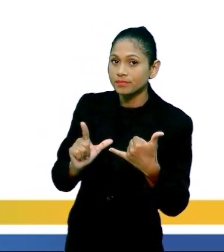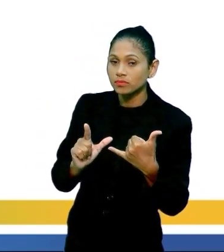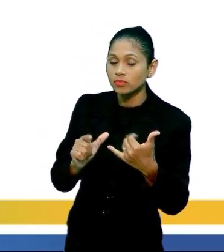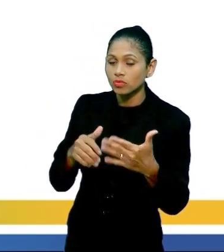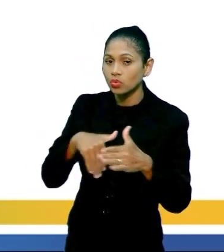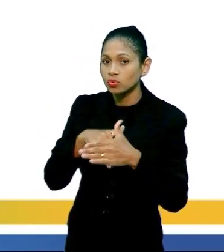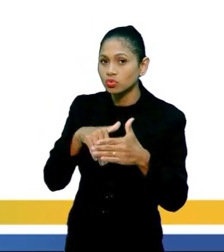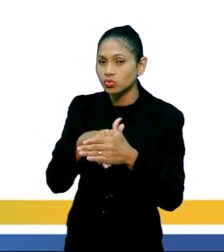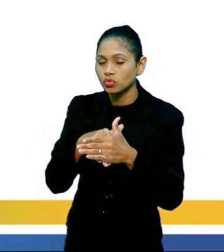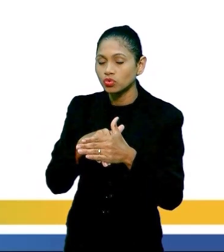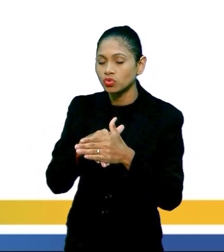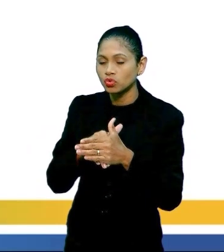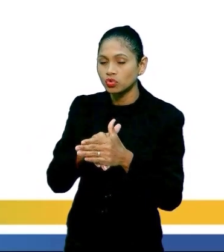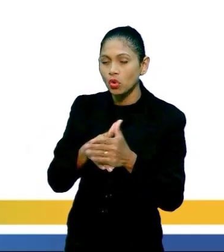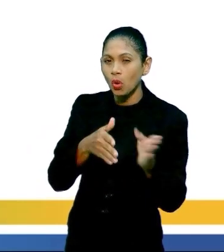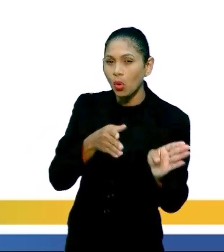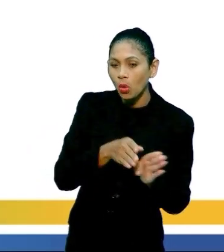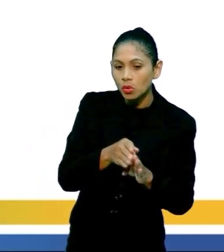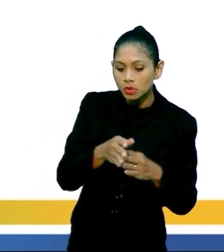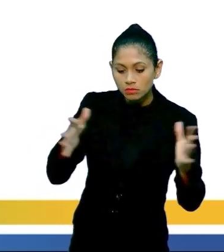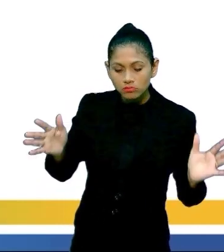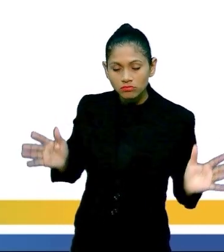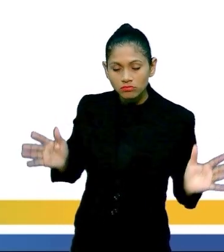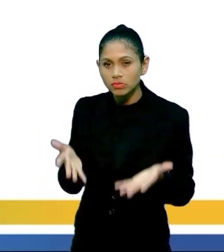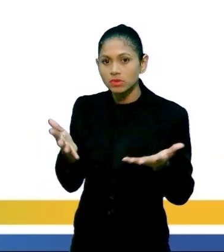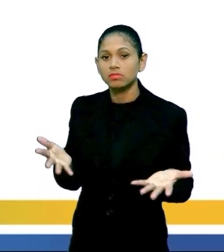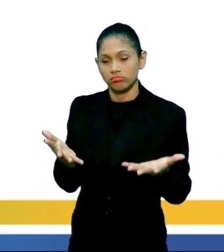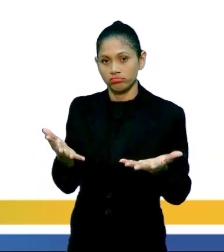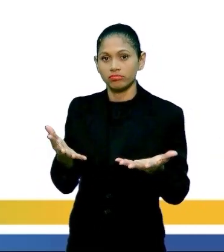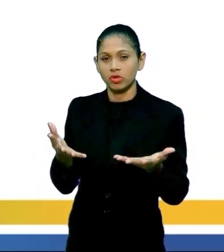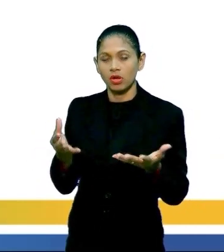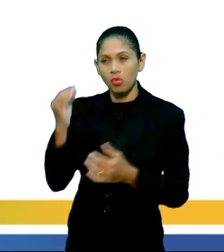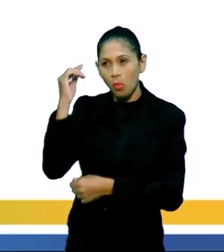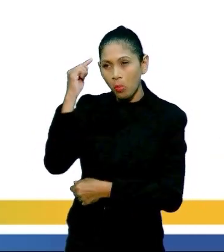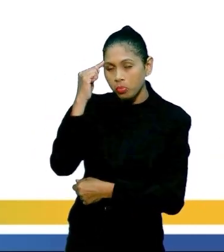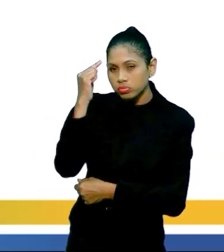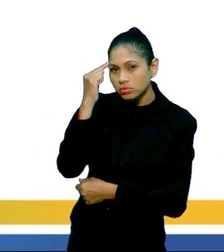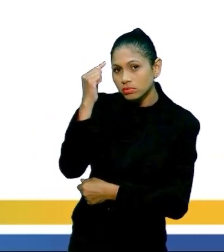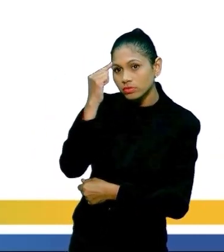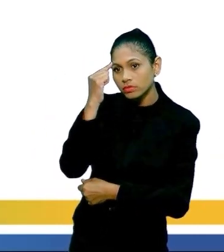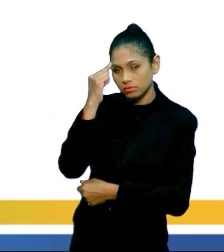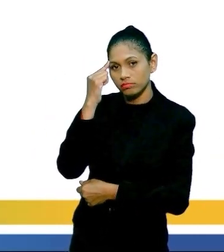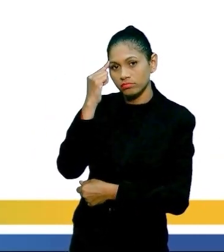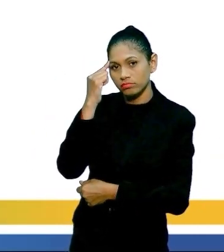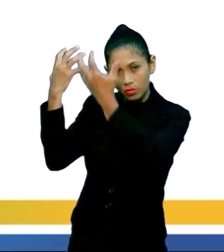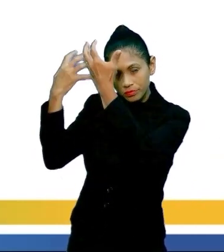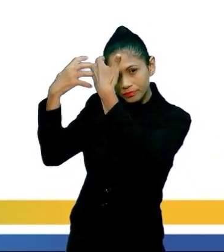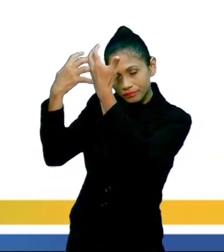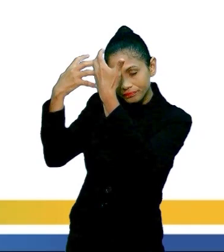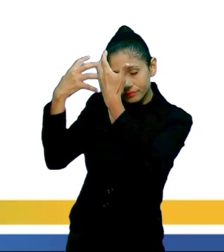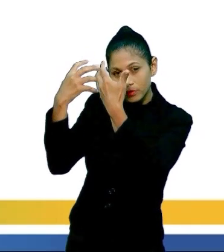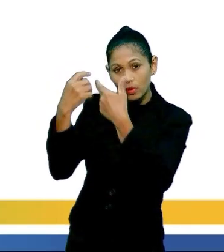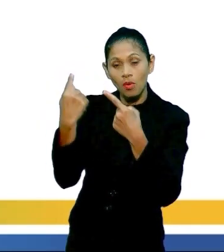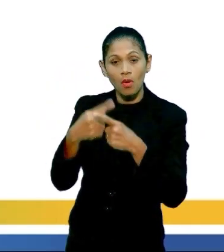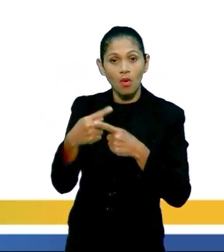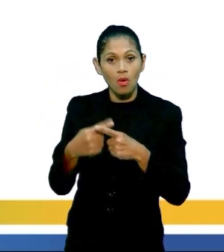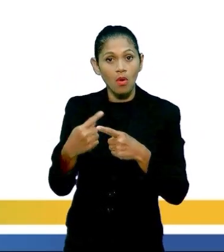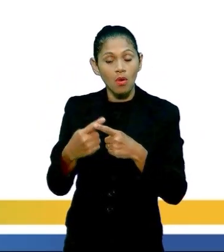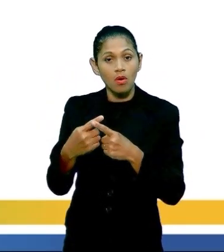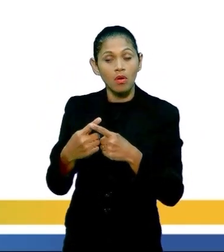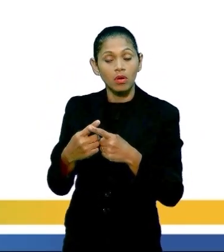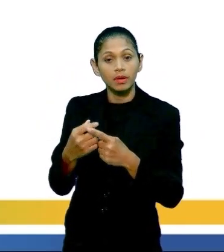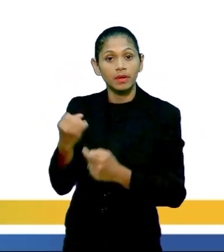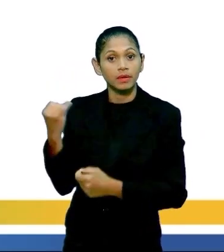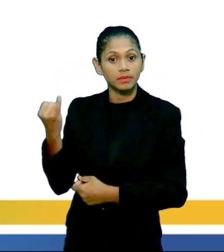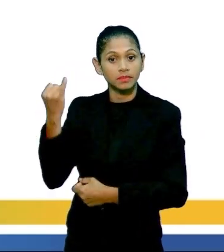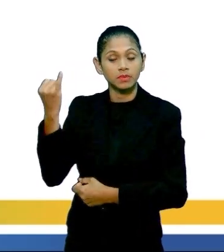nos aspectos social, físico e cognitivo, visto que esses permitem uma melhor interação no contexto humano,